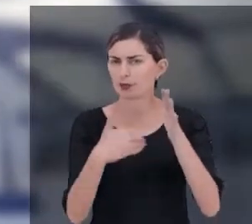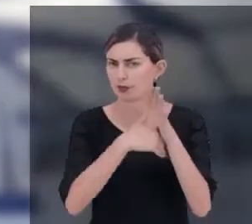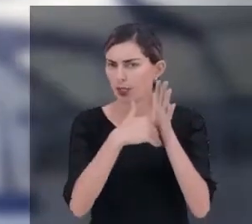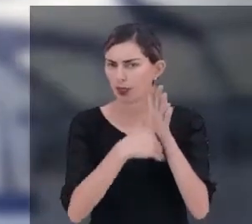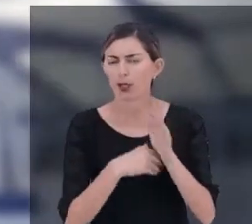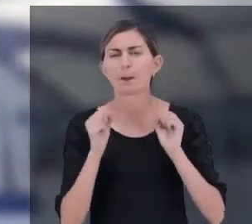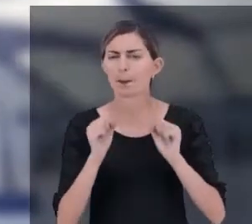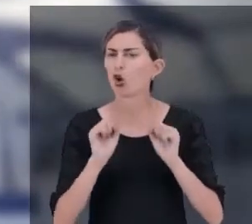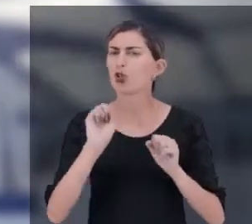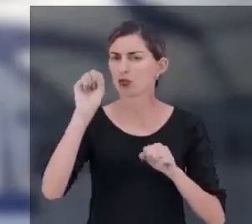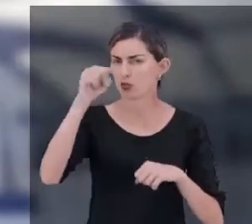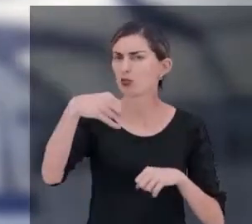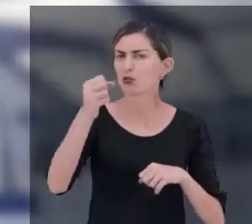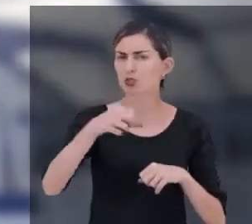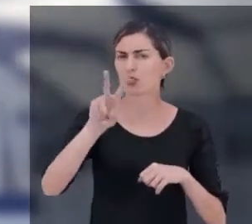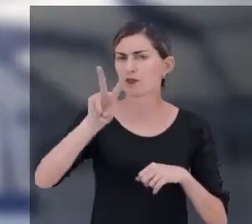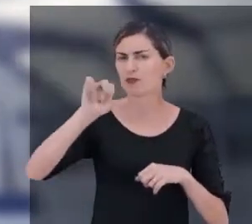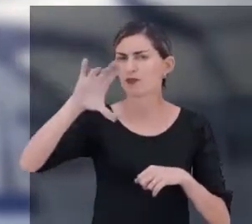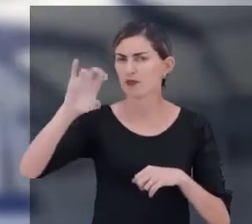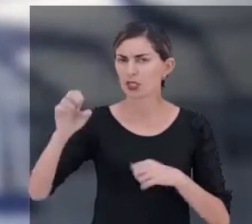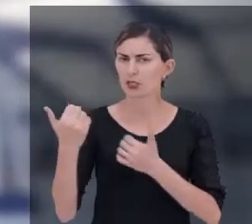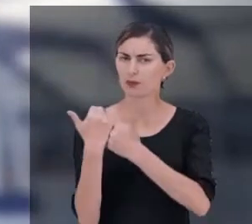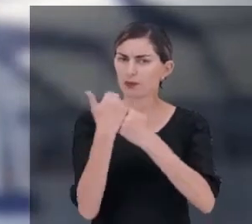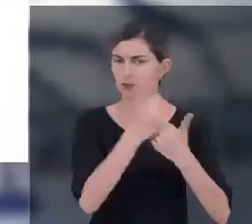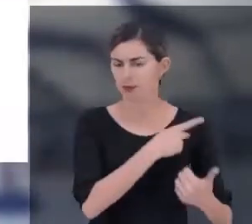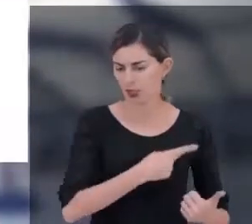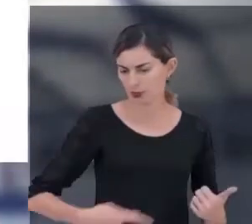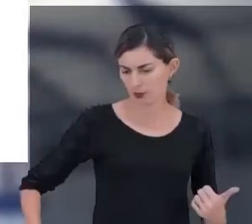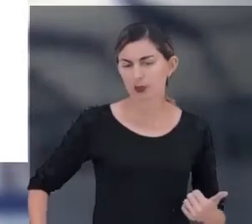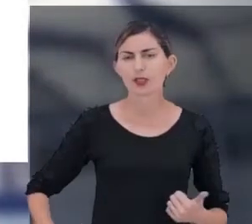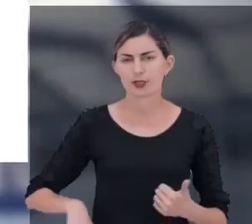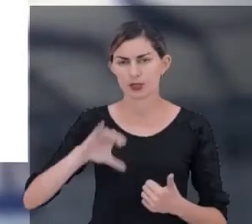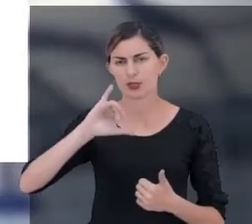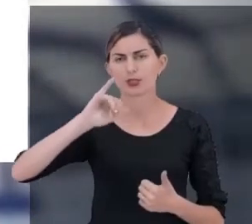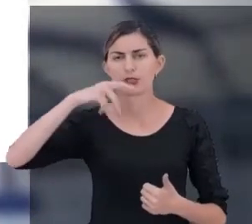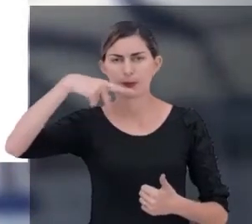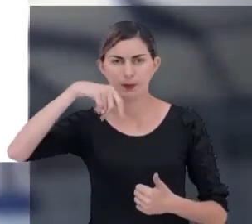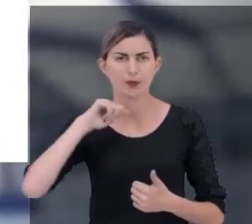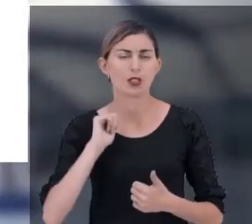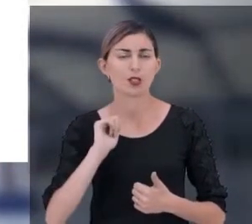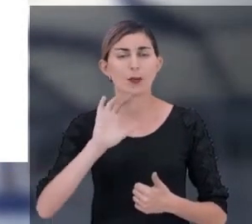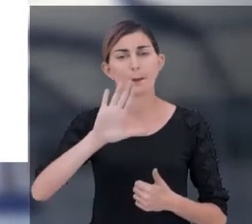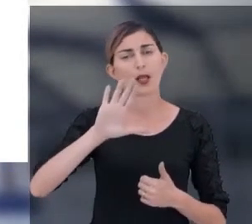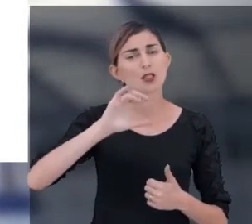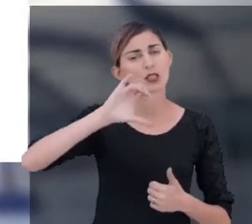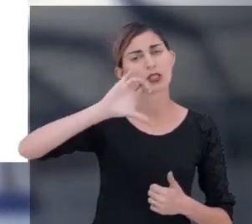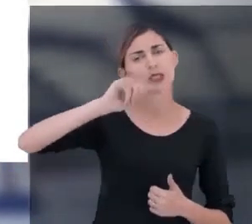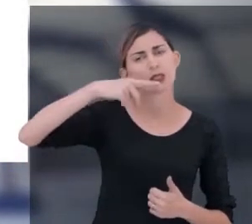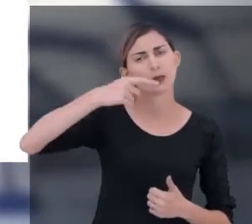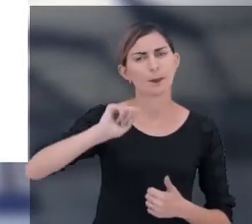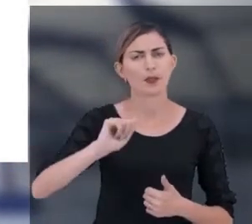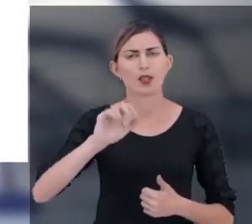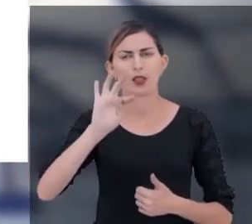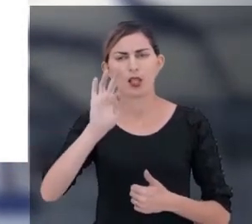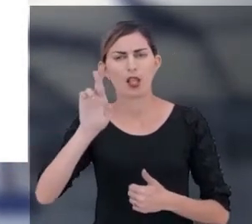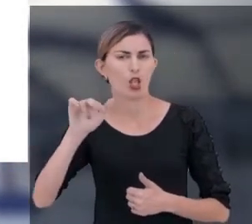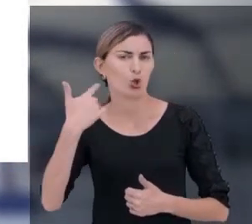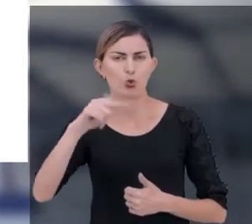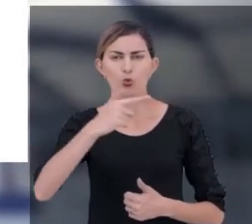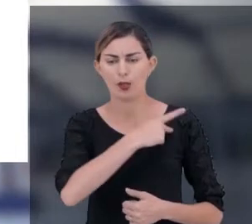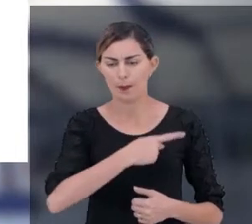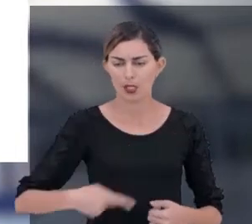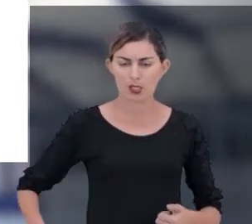pode sim assumir o papel de vice-presidente da SIPA. Já na SIPA-TR, não há presidente e vice